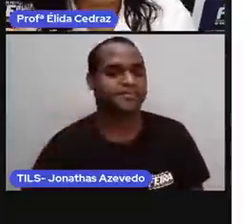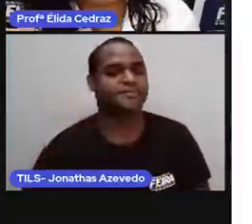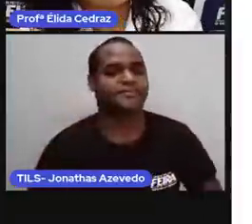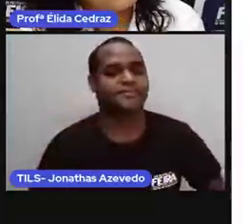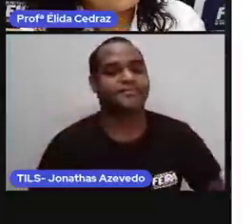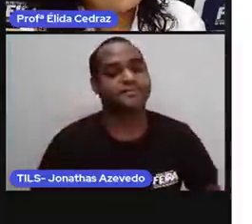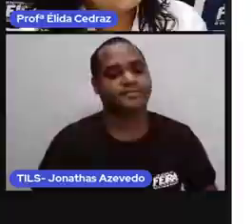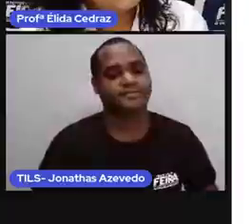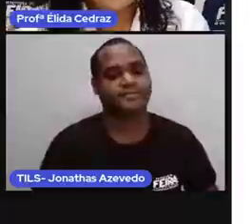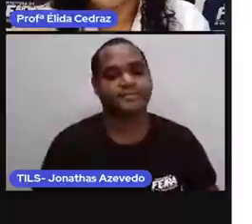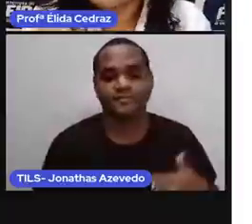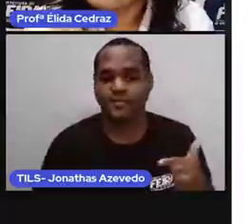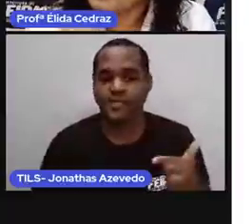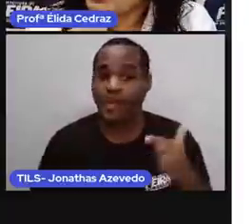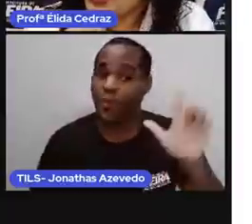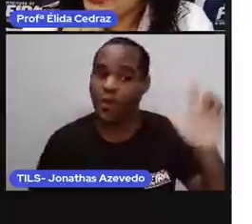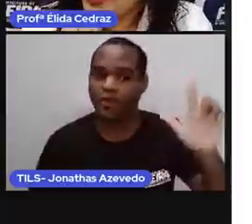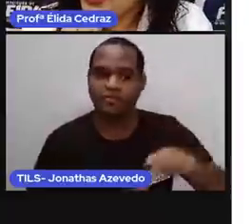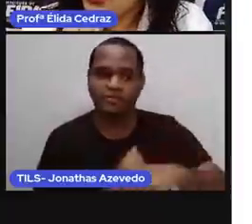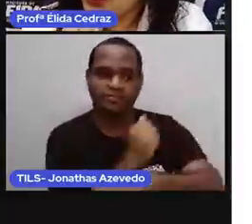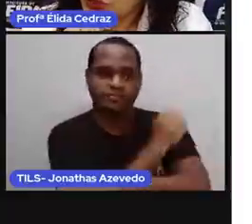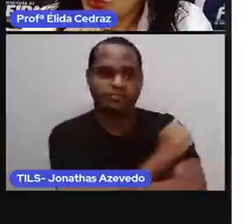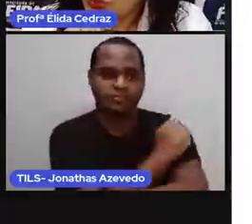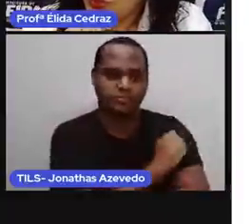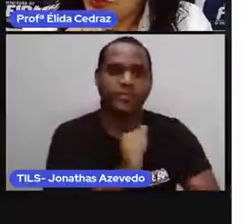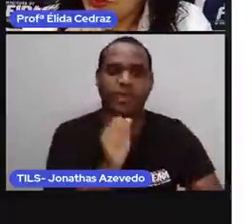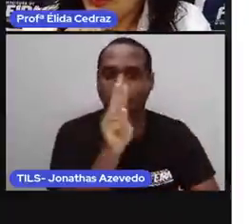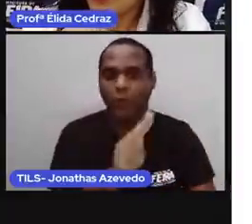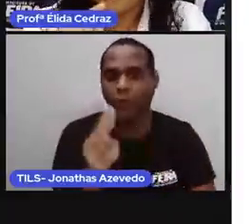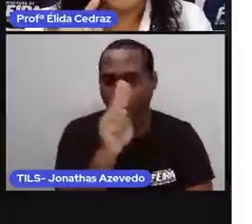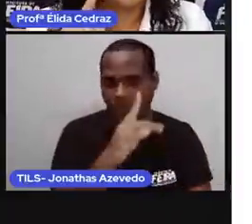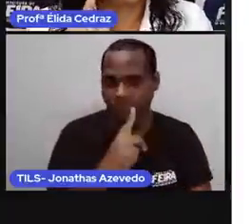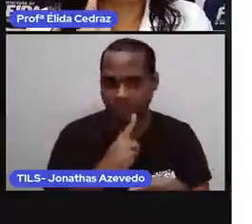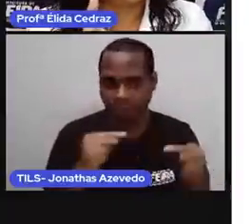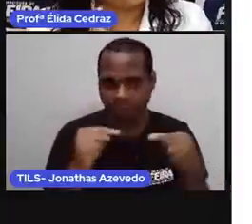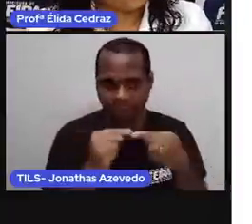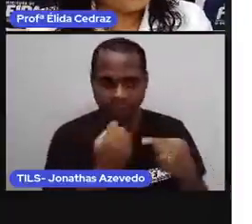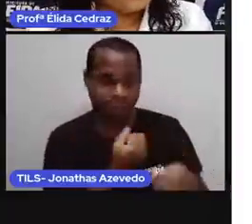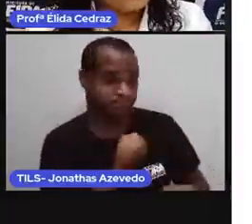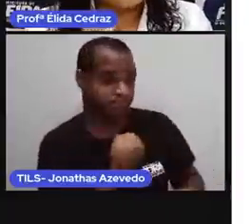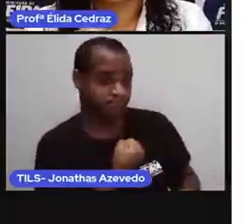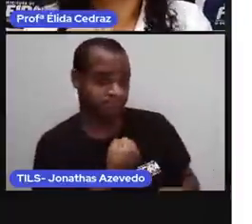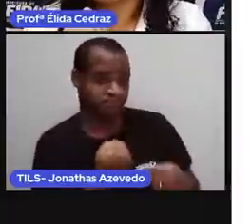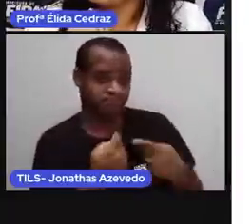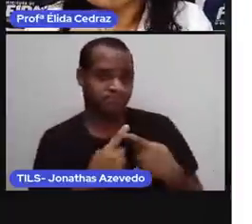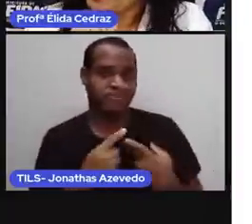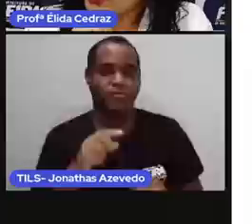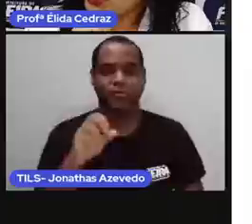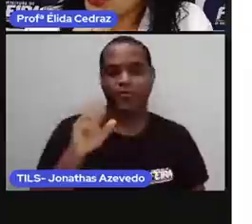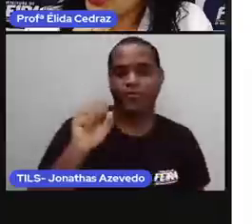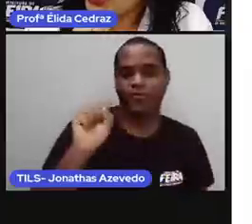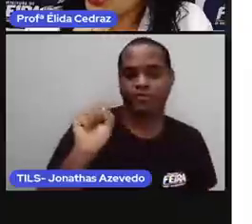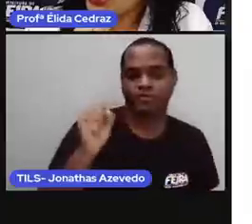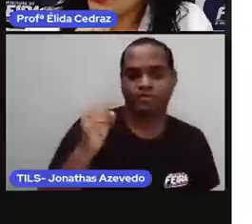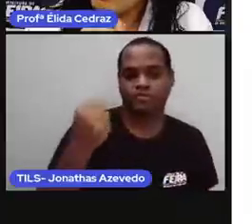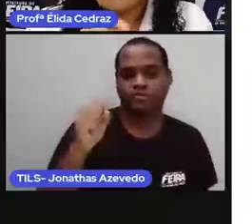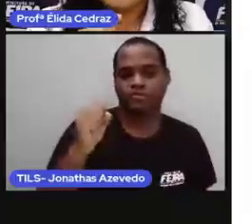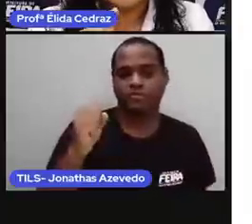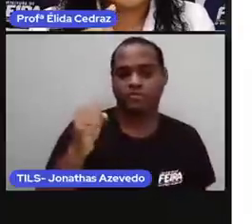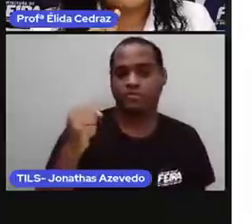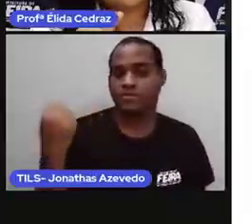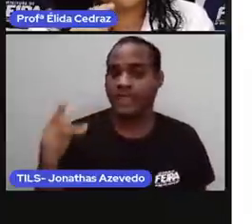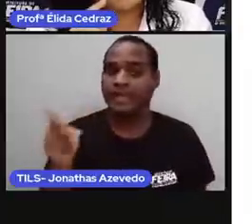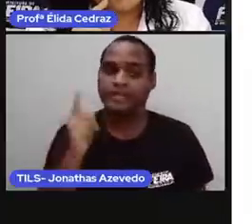O outro aluno usou a estratégia dos números. Oito para o peso de quindim